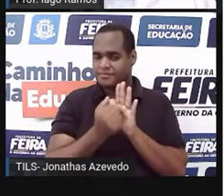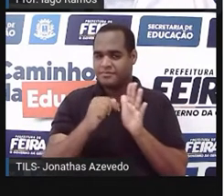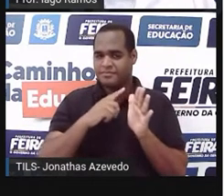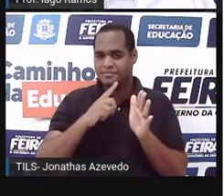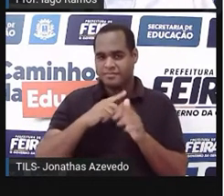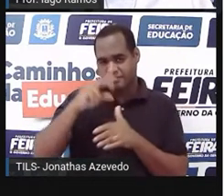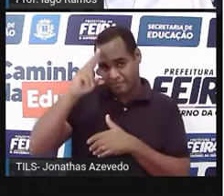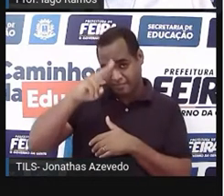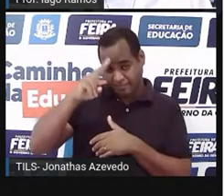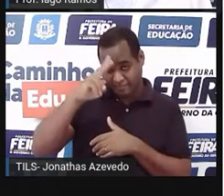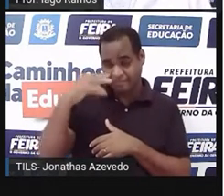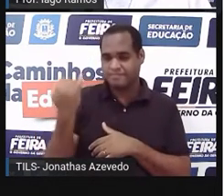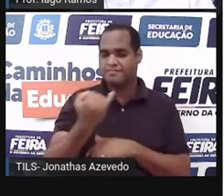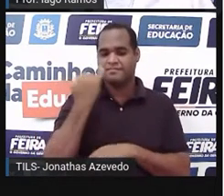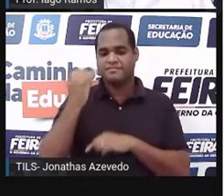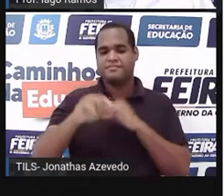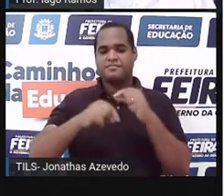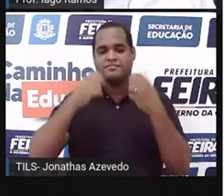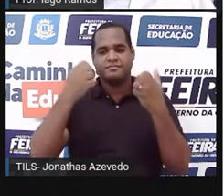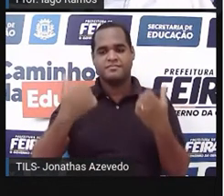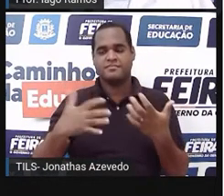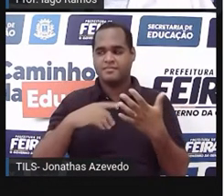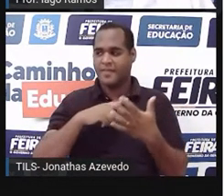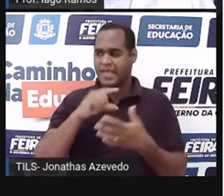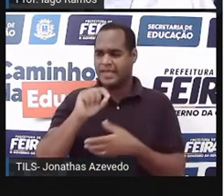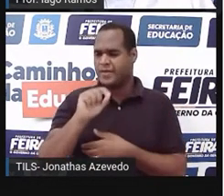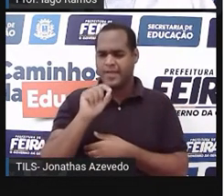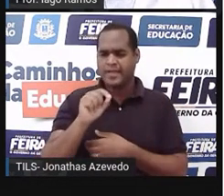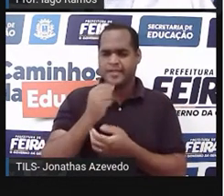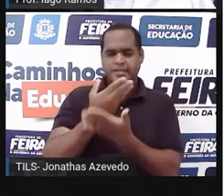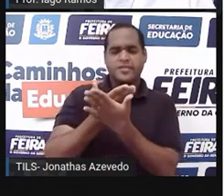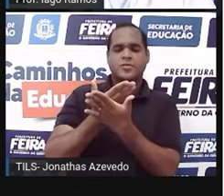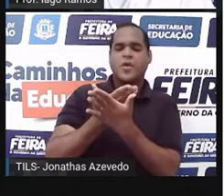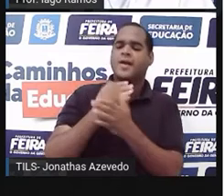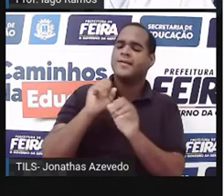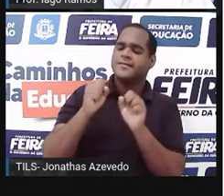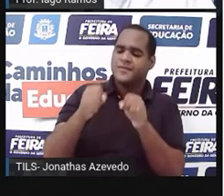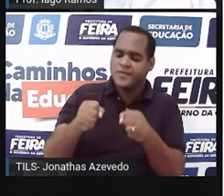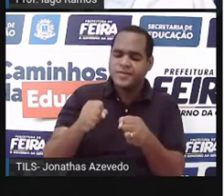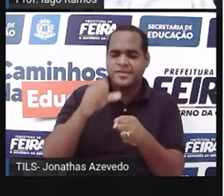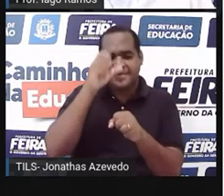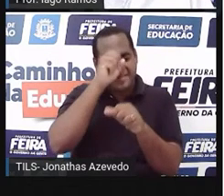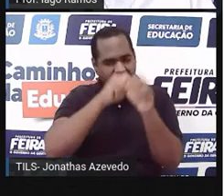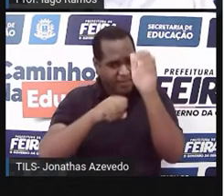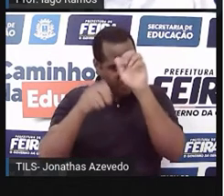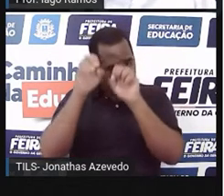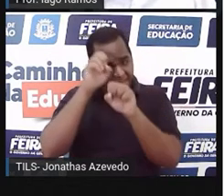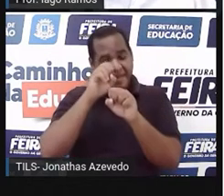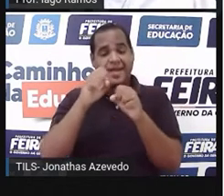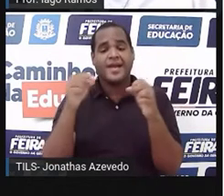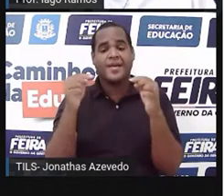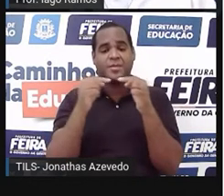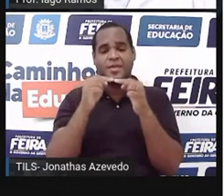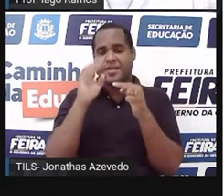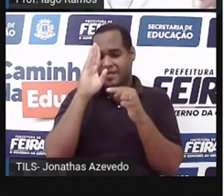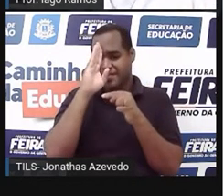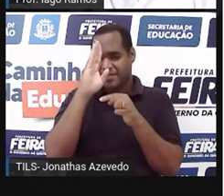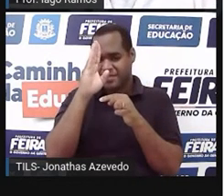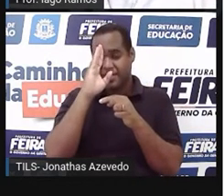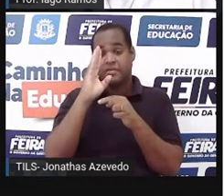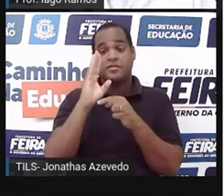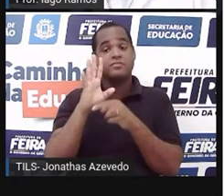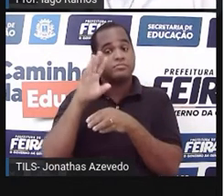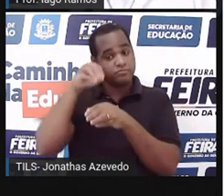lembrar qual é o outro tipo de número que a gente estudou. e esse eu diria que é o principal, porque